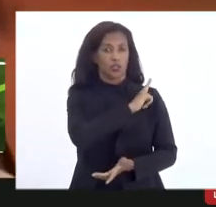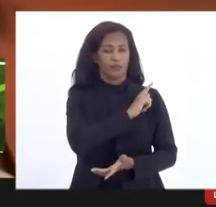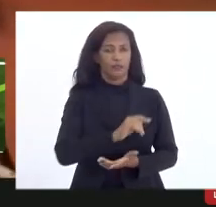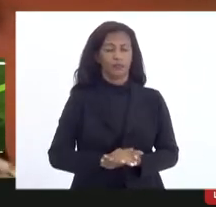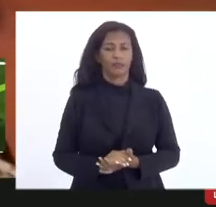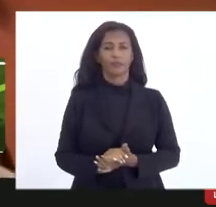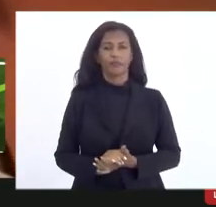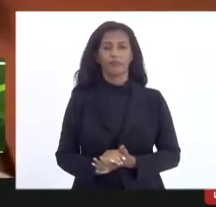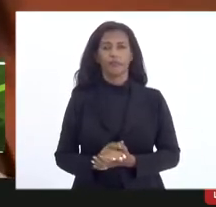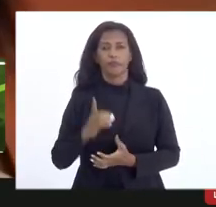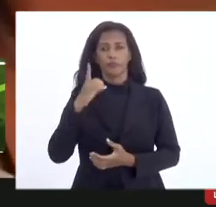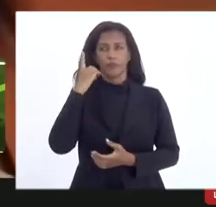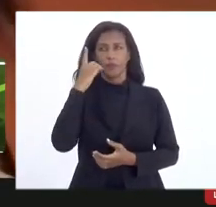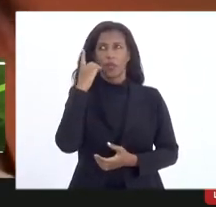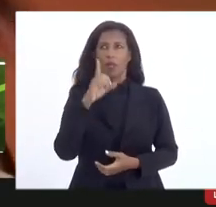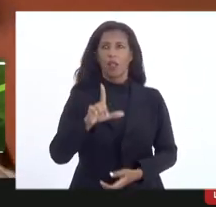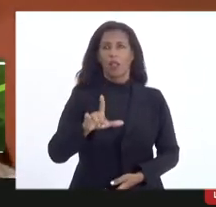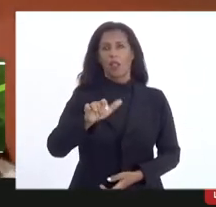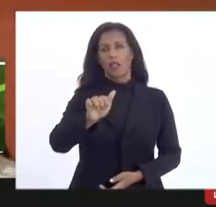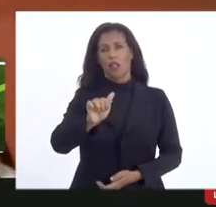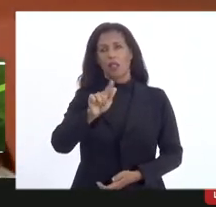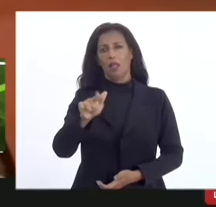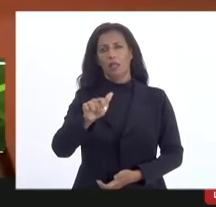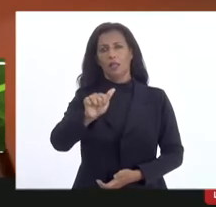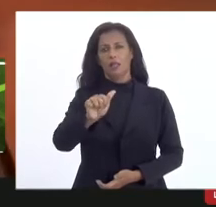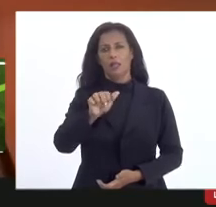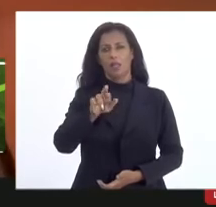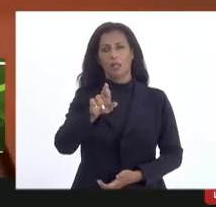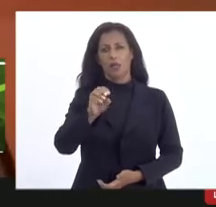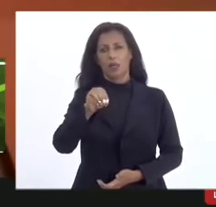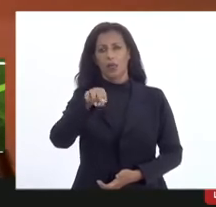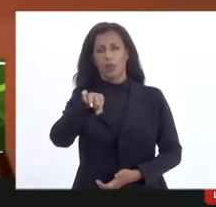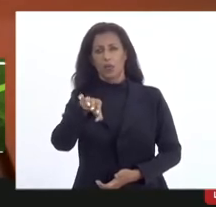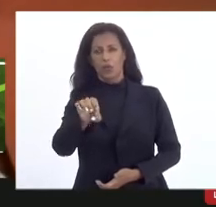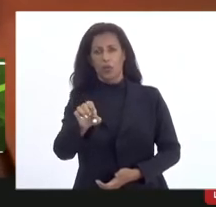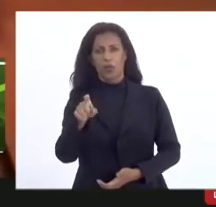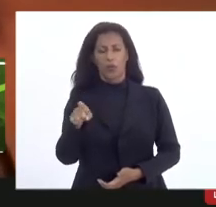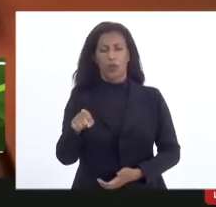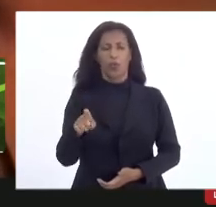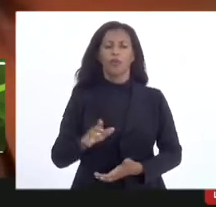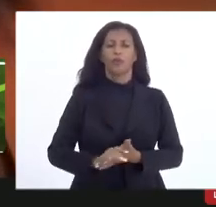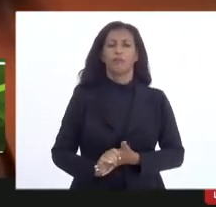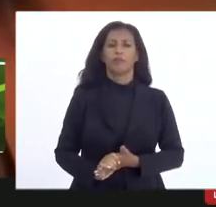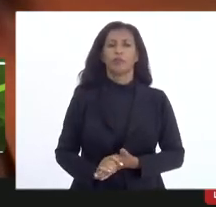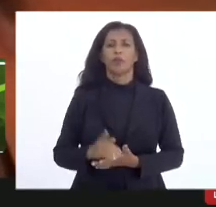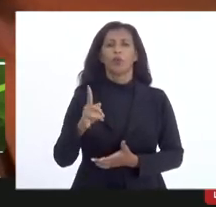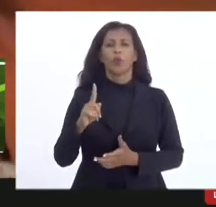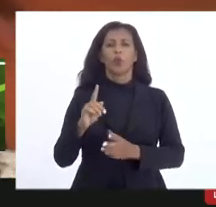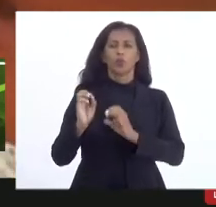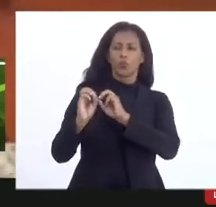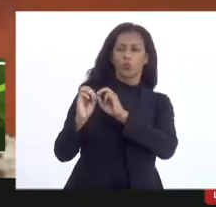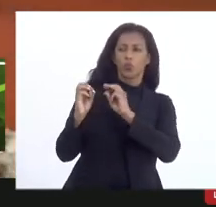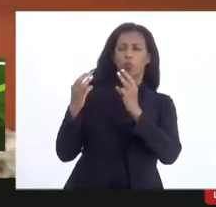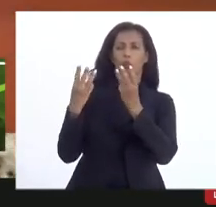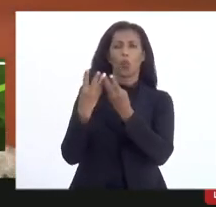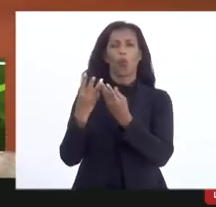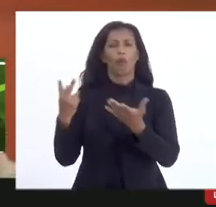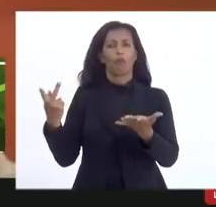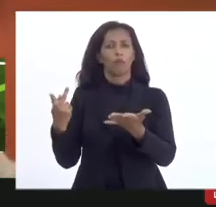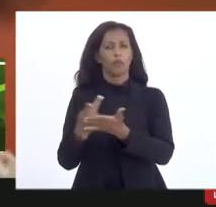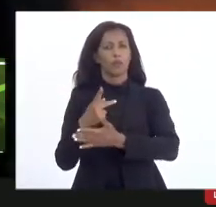deputado Lazzarone a PTR e os festivais internacionais do Rio